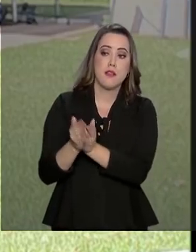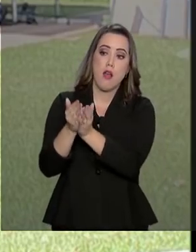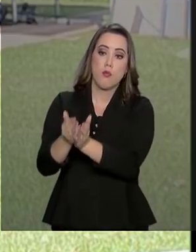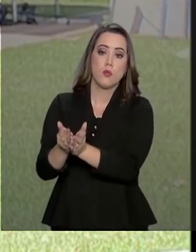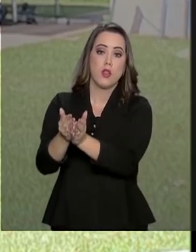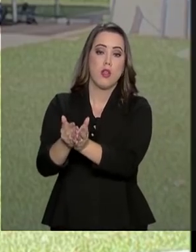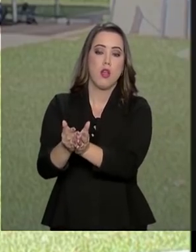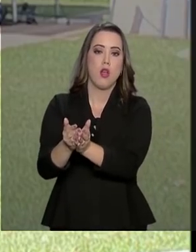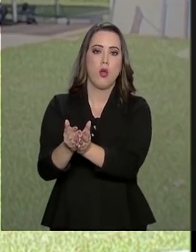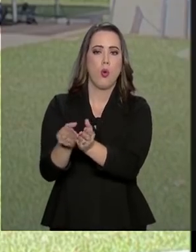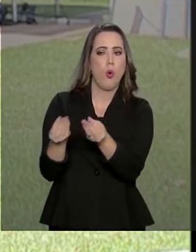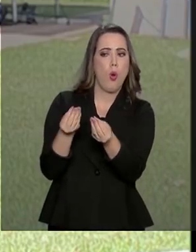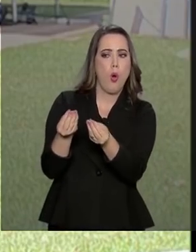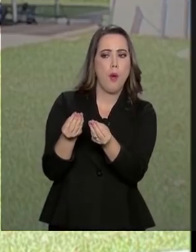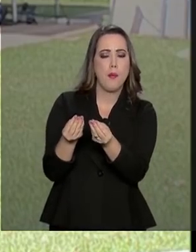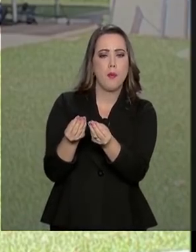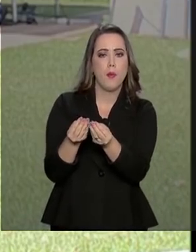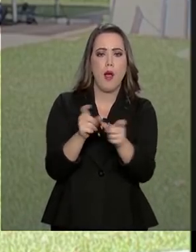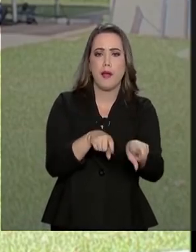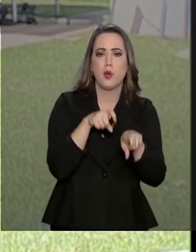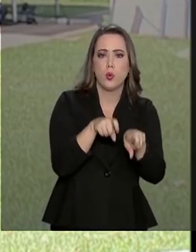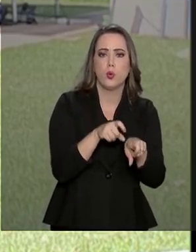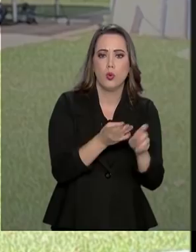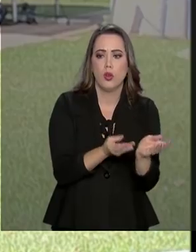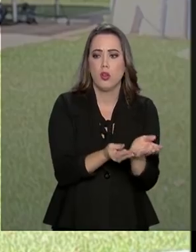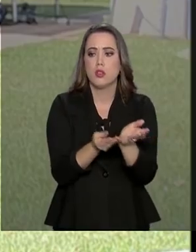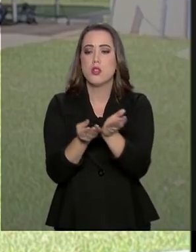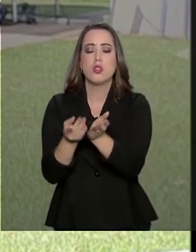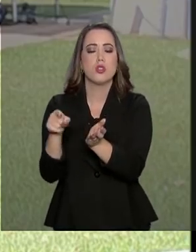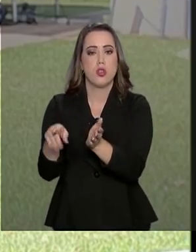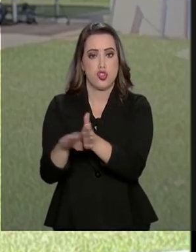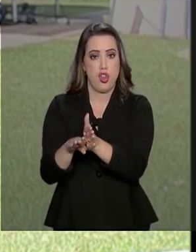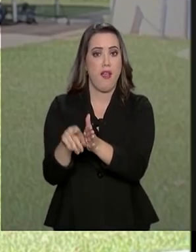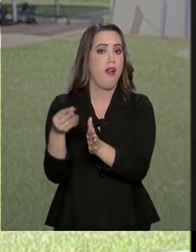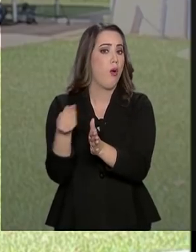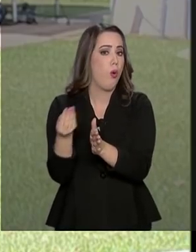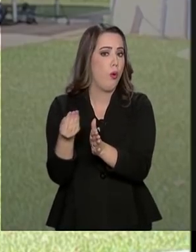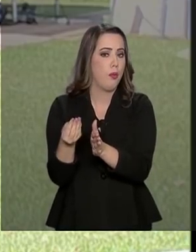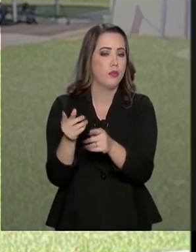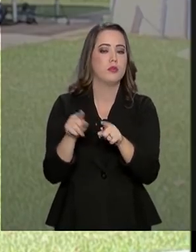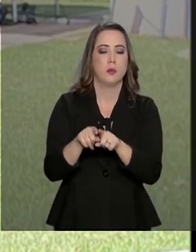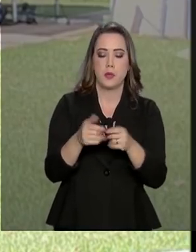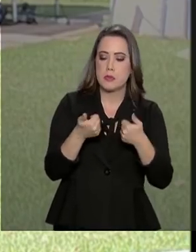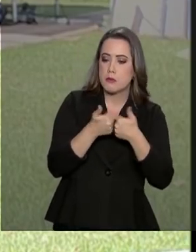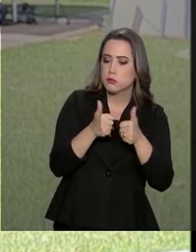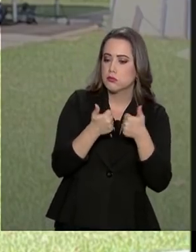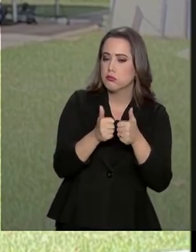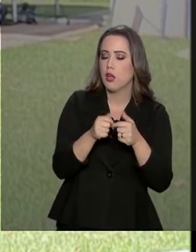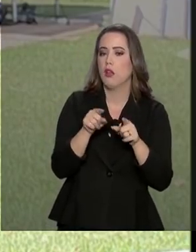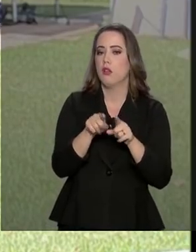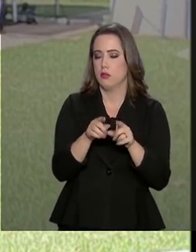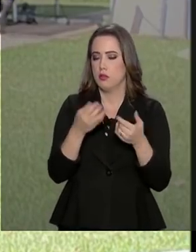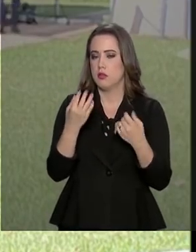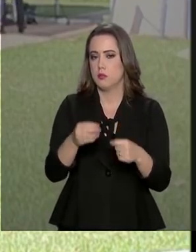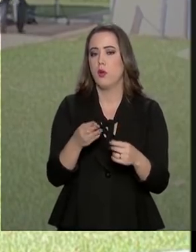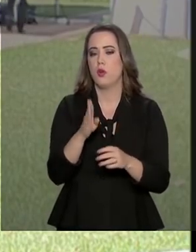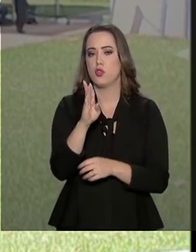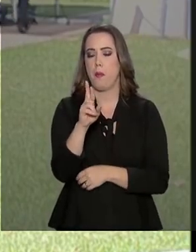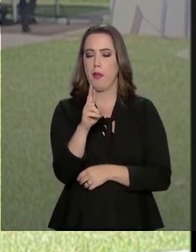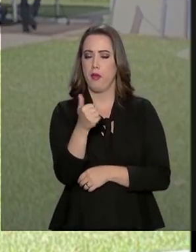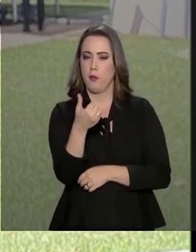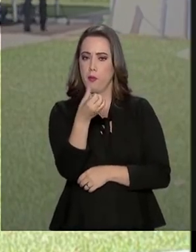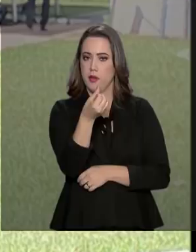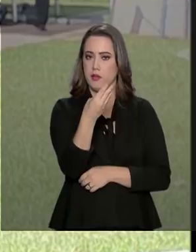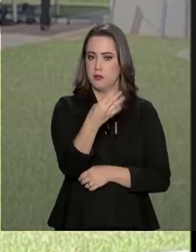ele comentou então a fundamental revitalização que é fundamental a revitalização da BR-163 vamos